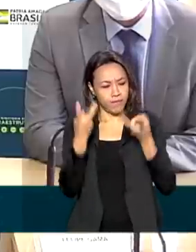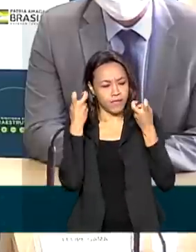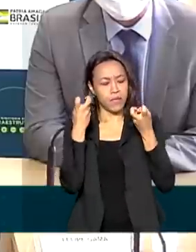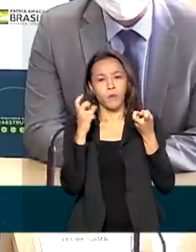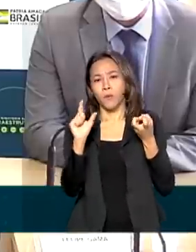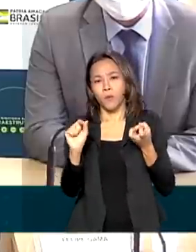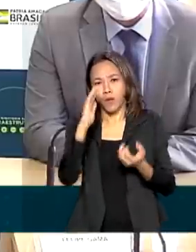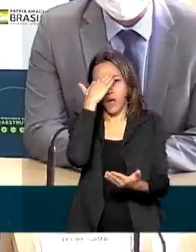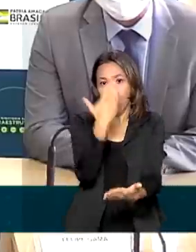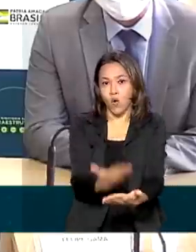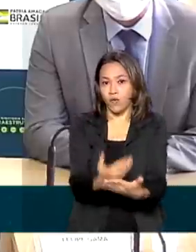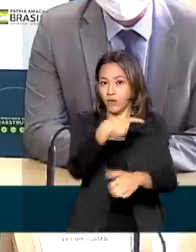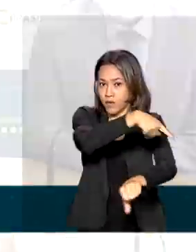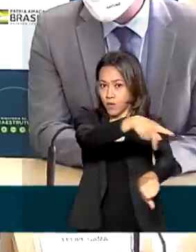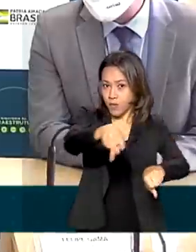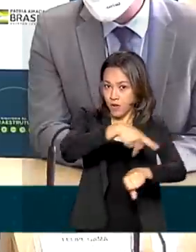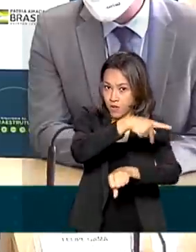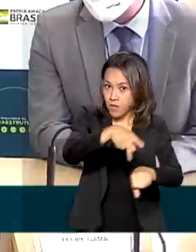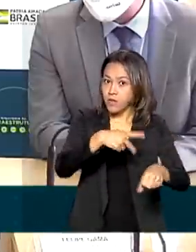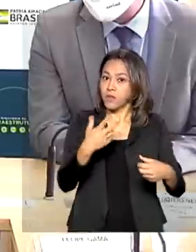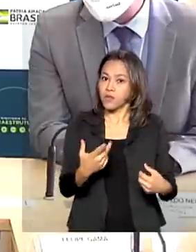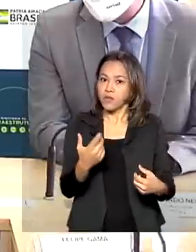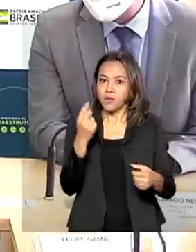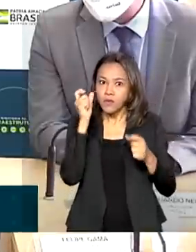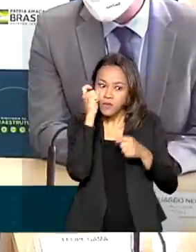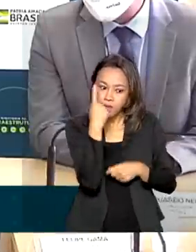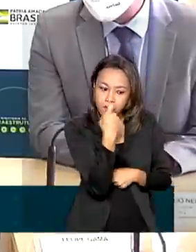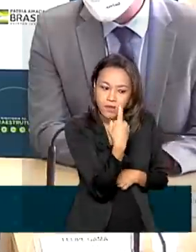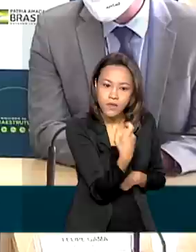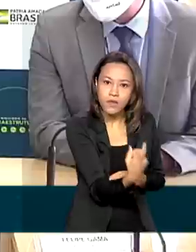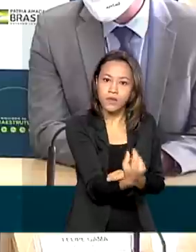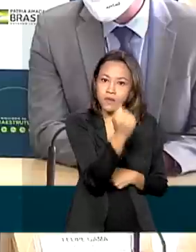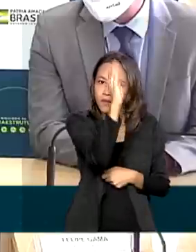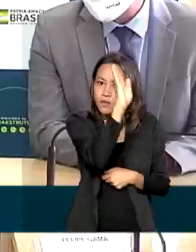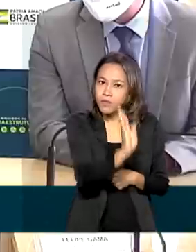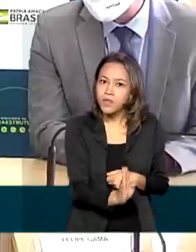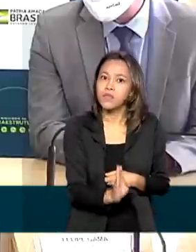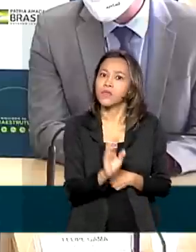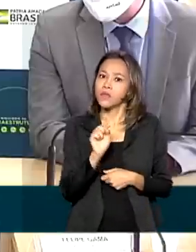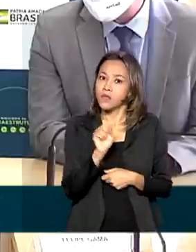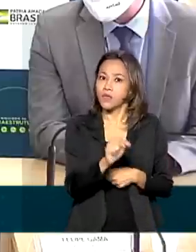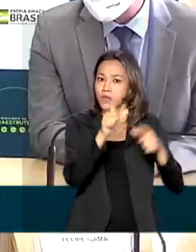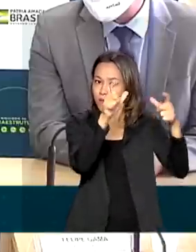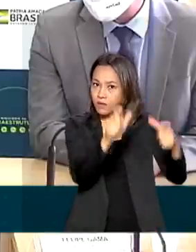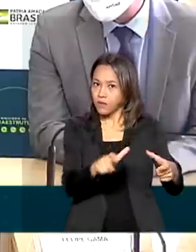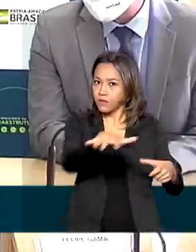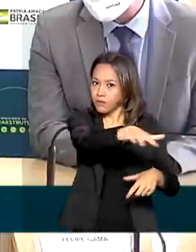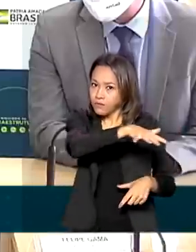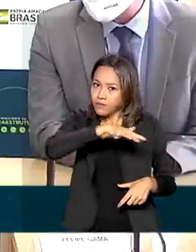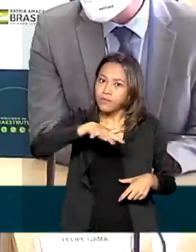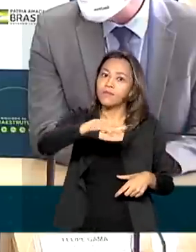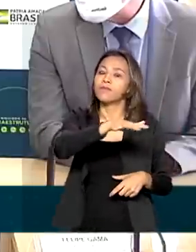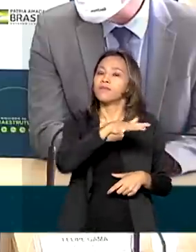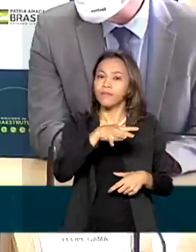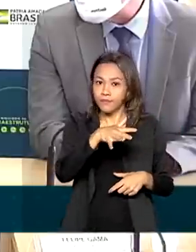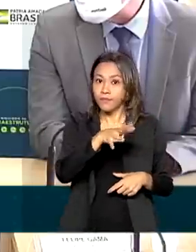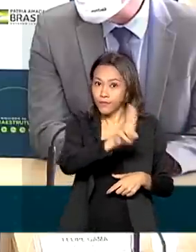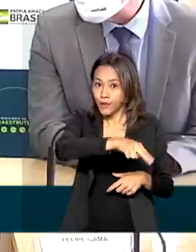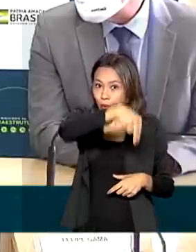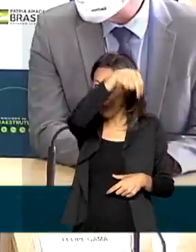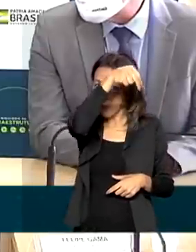país, a vontade de investir. E esse interesse em empreender naquela região, principalmente com